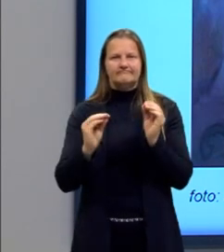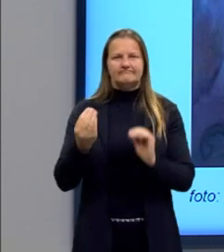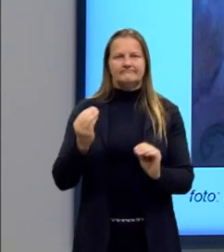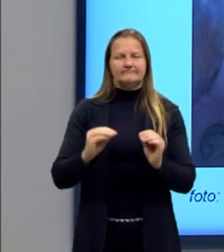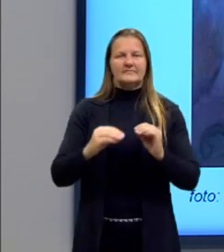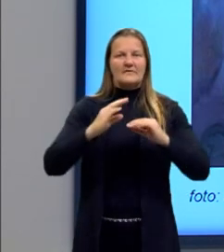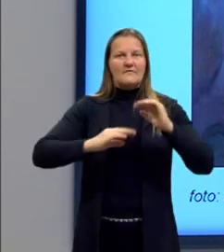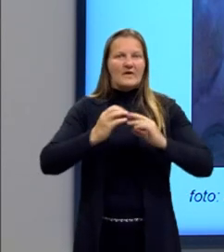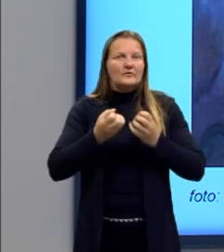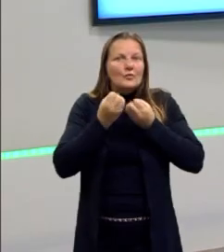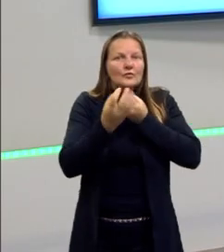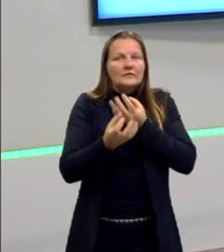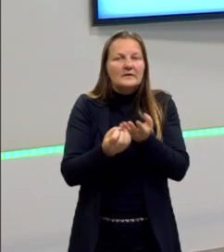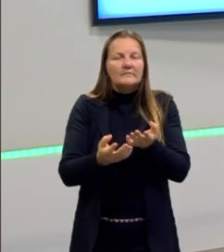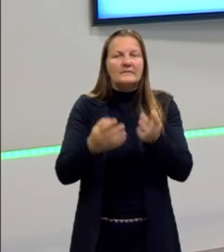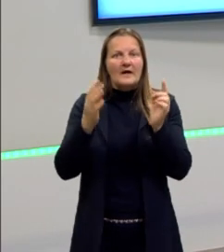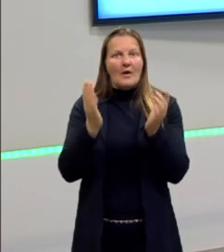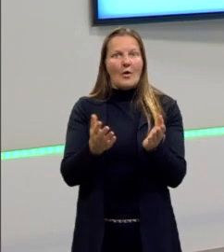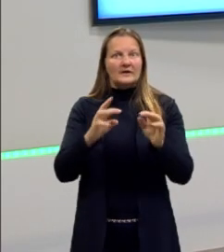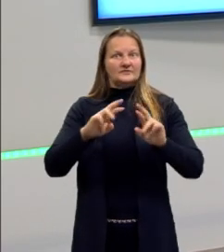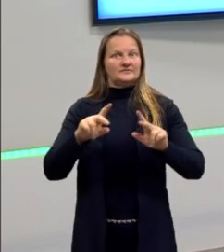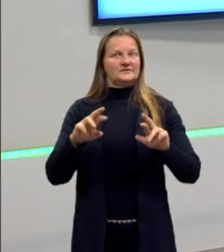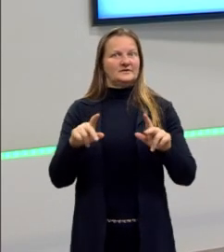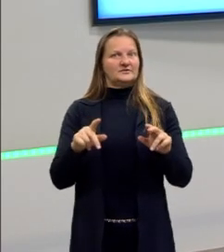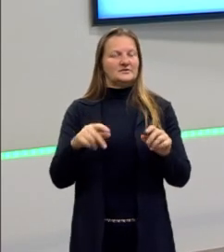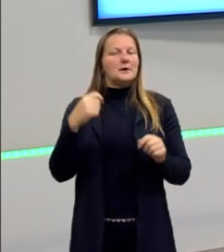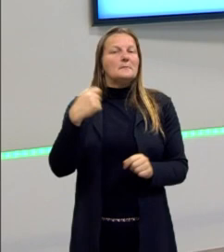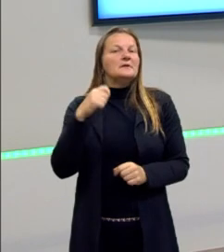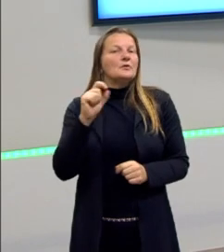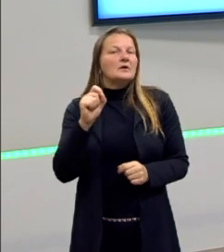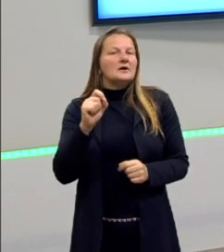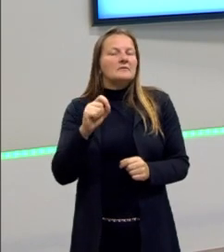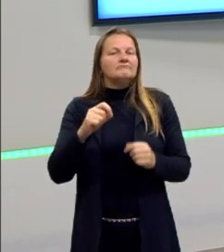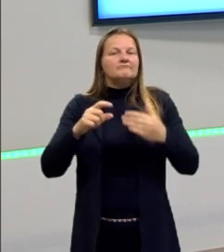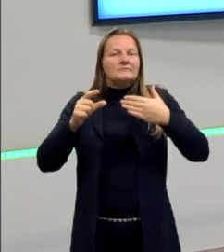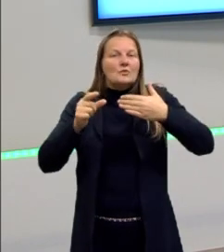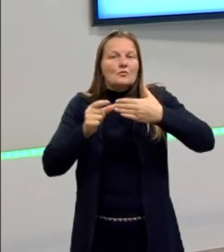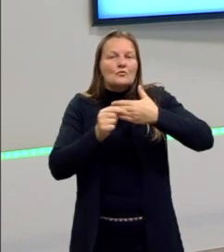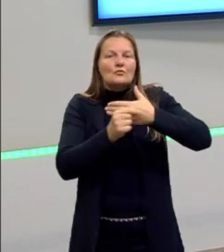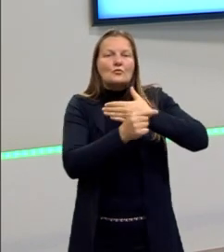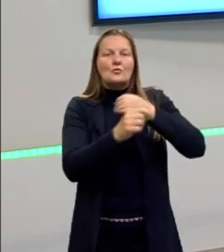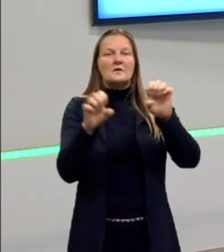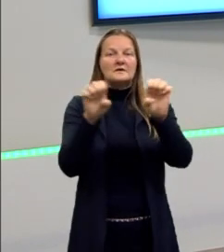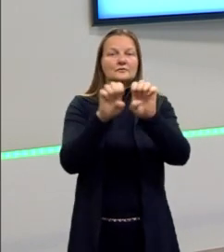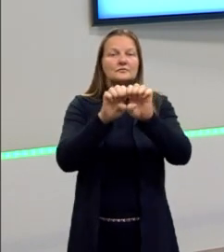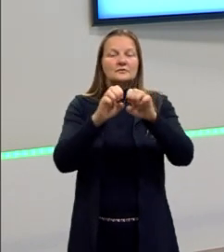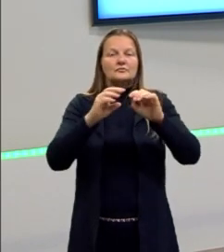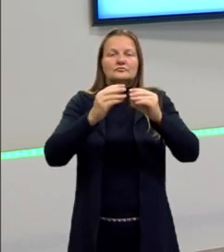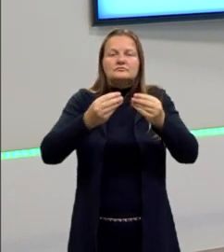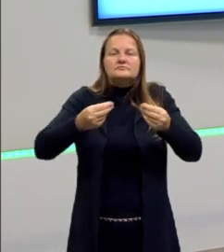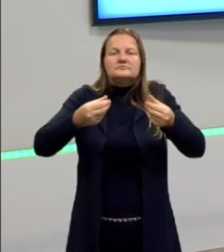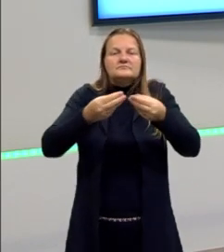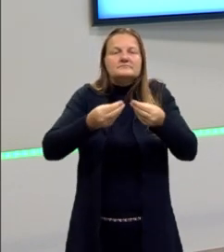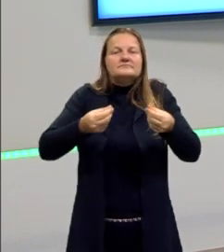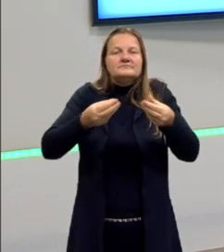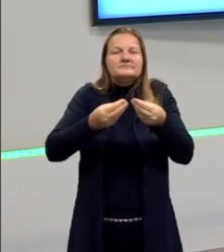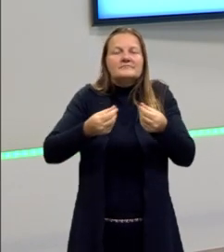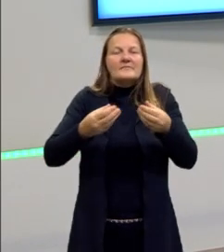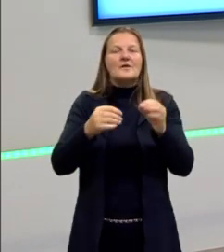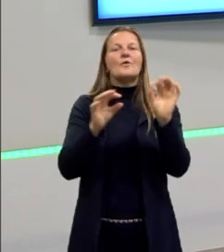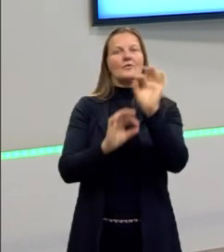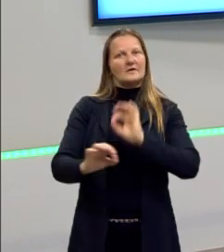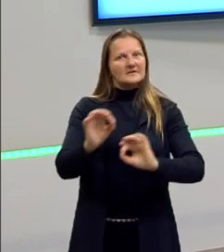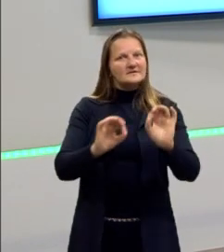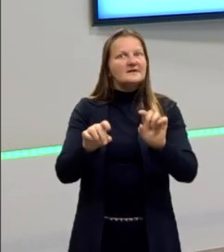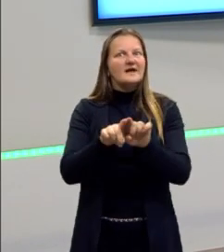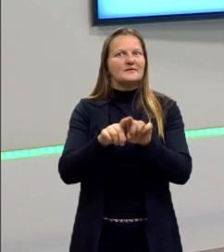apresentados, e aqui eu preciso, então, olhar essa estrutura mais superficial para também organizar as